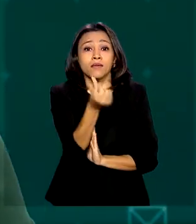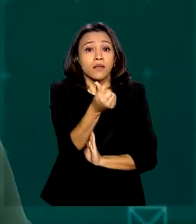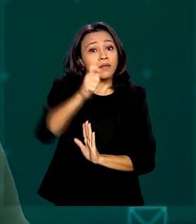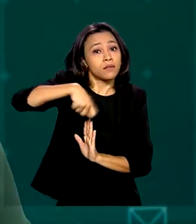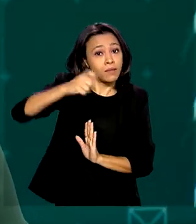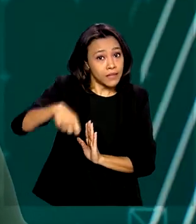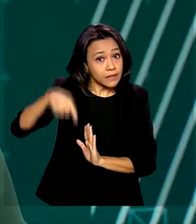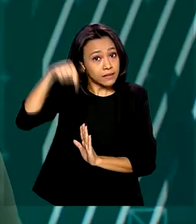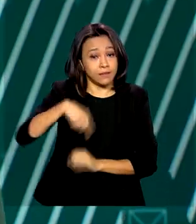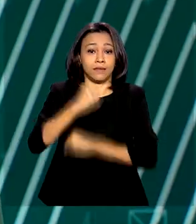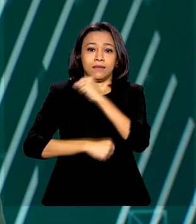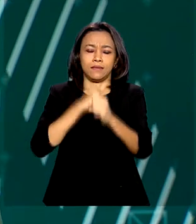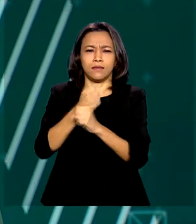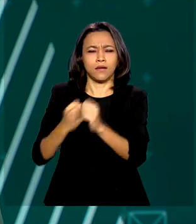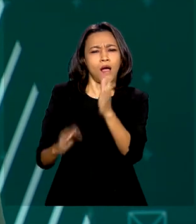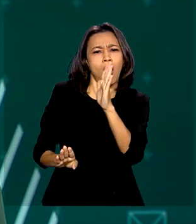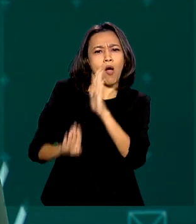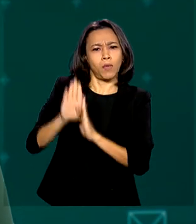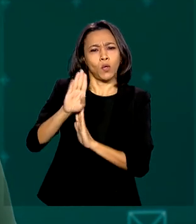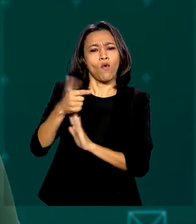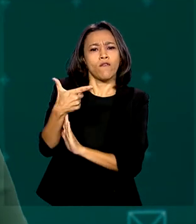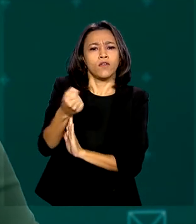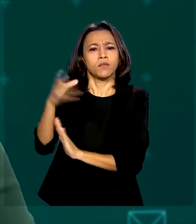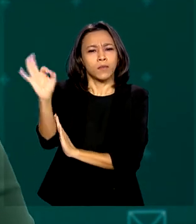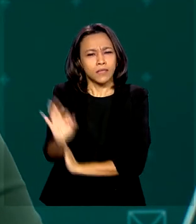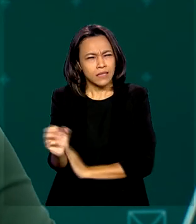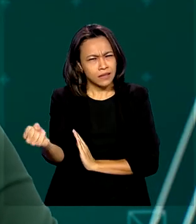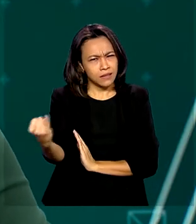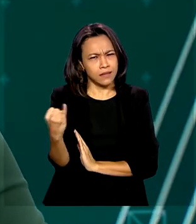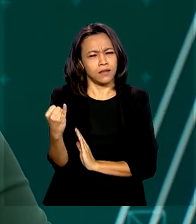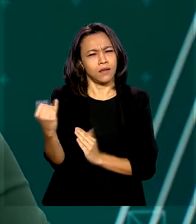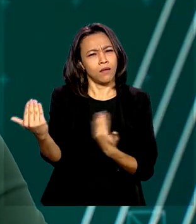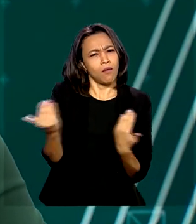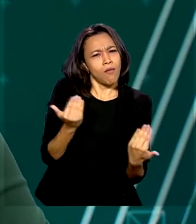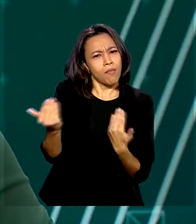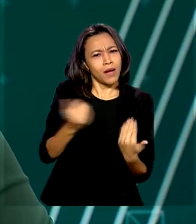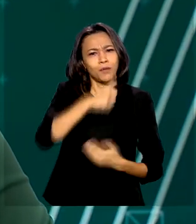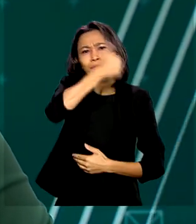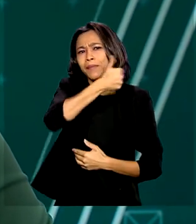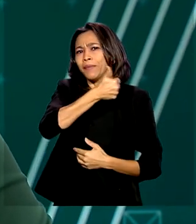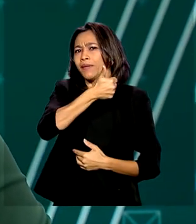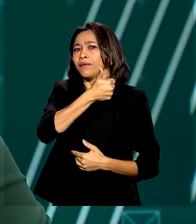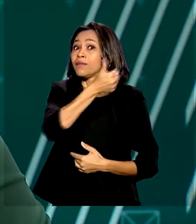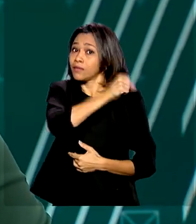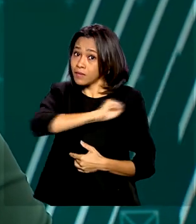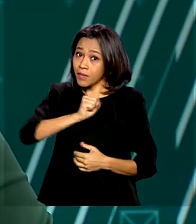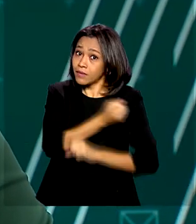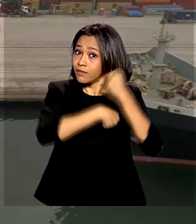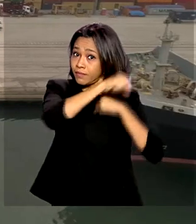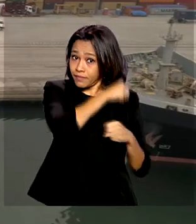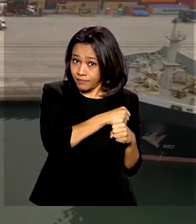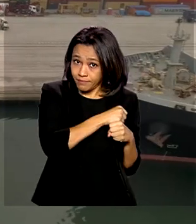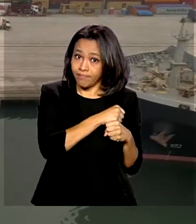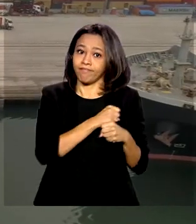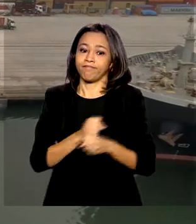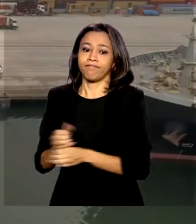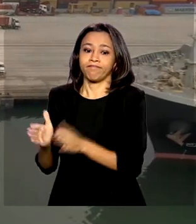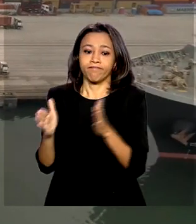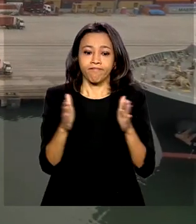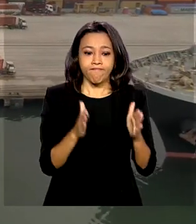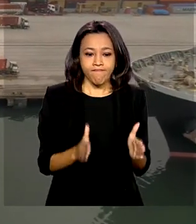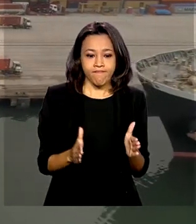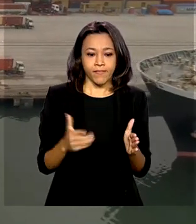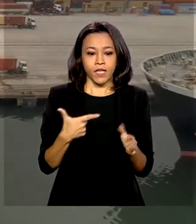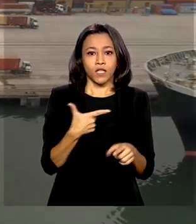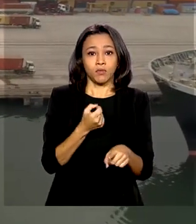ano, as vendas aumentaram em cerca de 20%, se comparado ao primeiro semestre do ano passado. Em 2020,